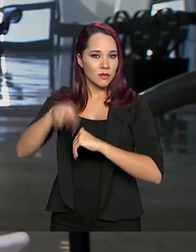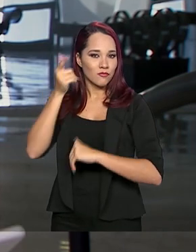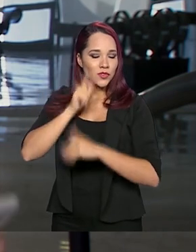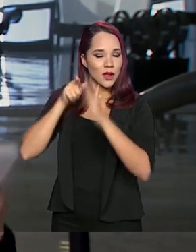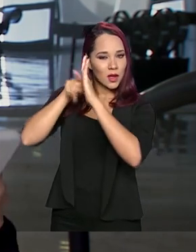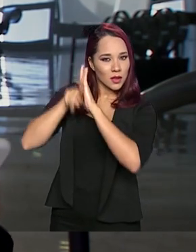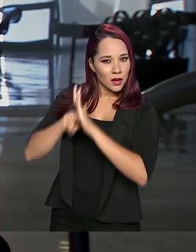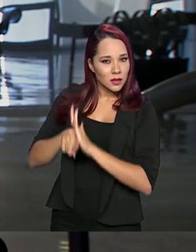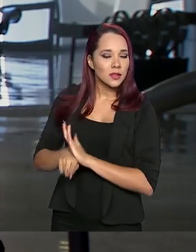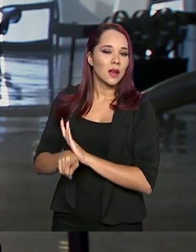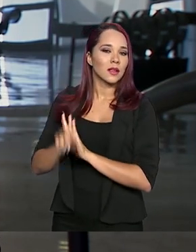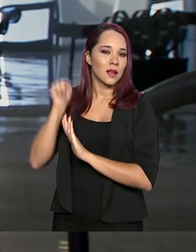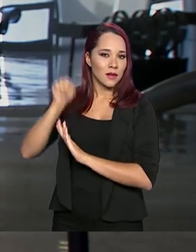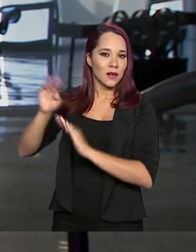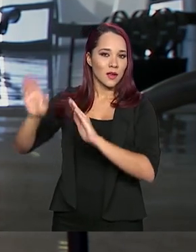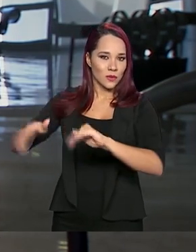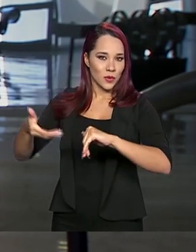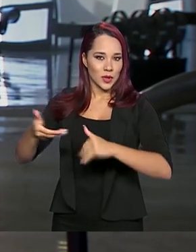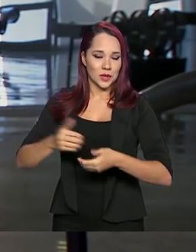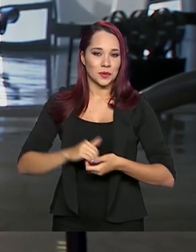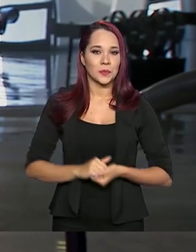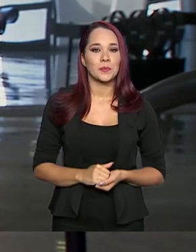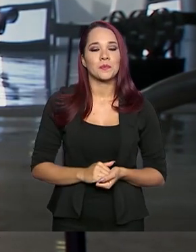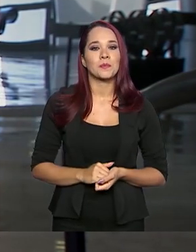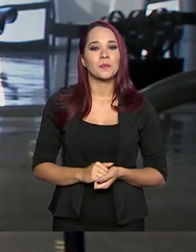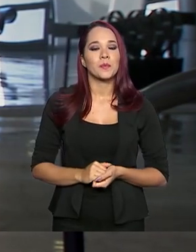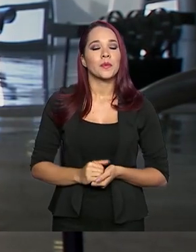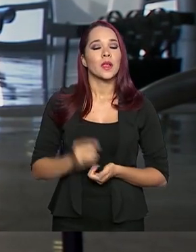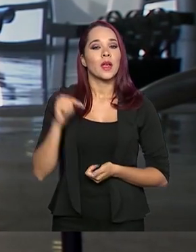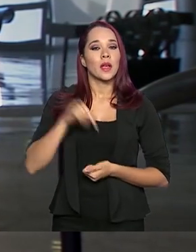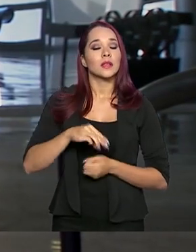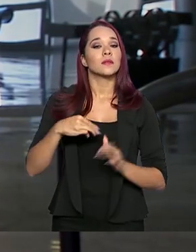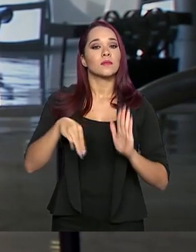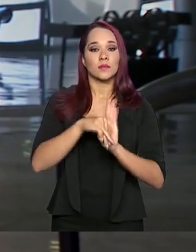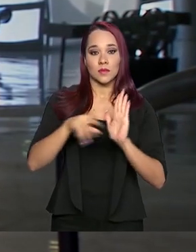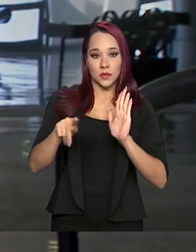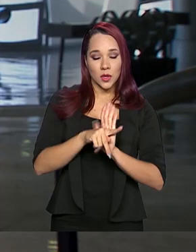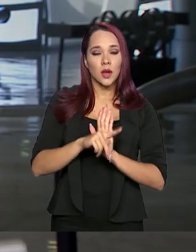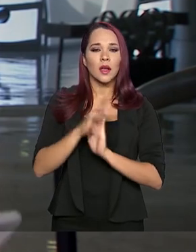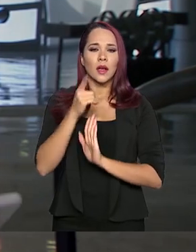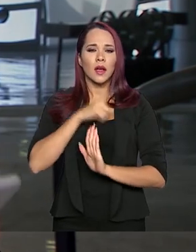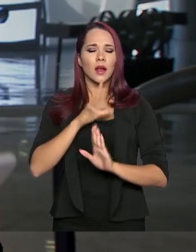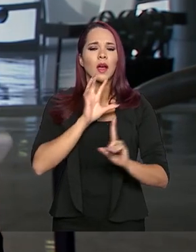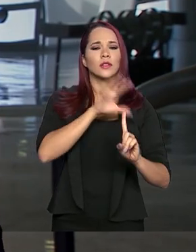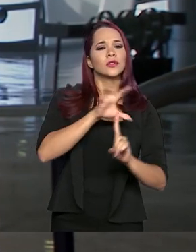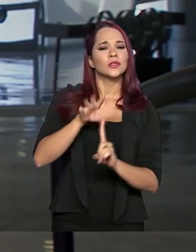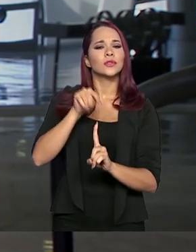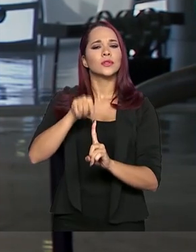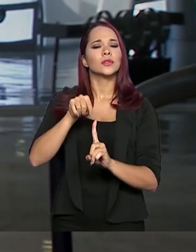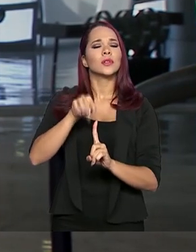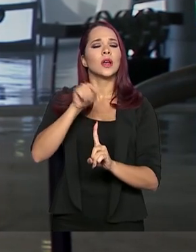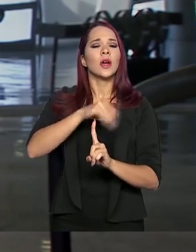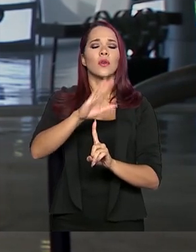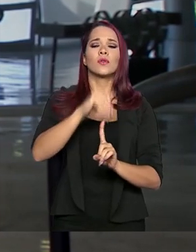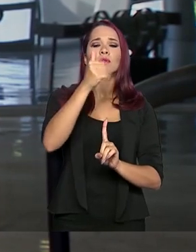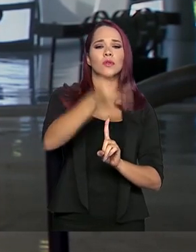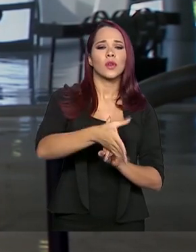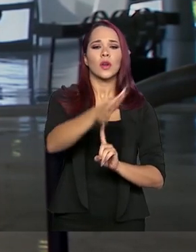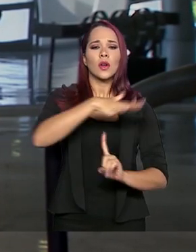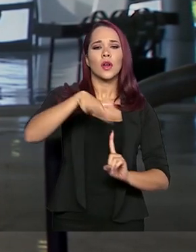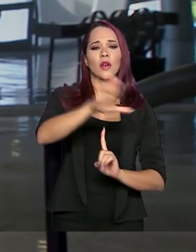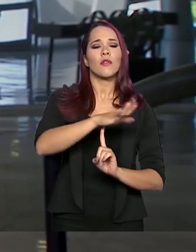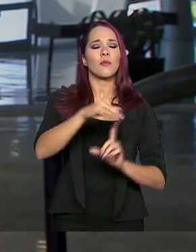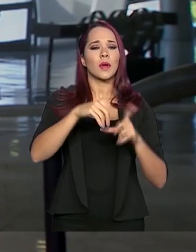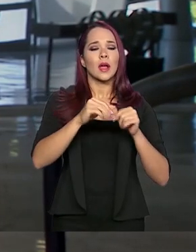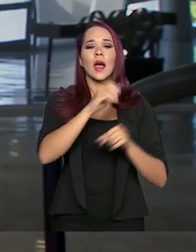analisada lá no Congresso. Essa medida provisória atinge também os ex-territórios federais